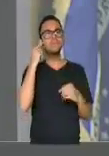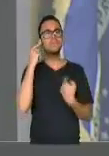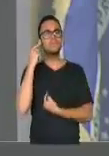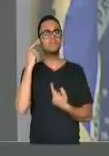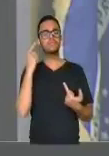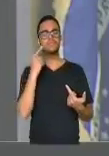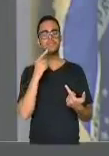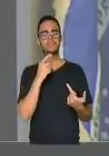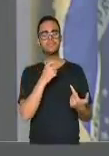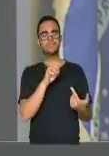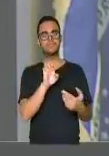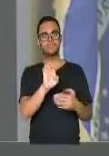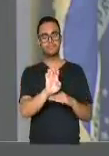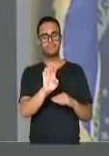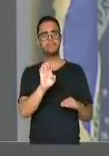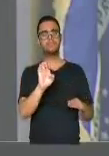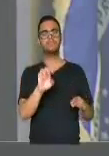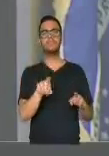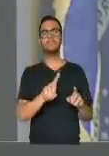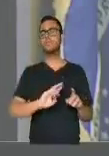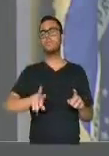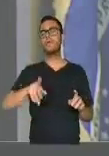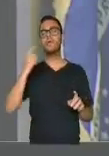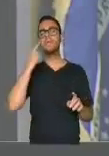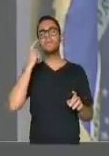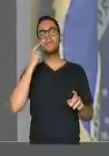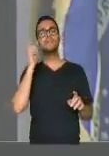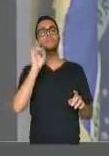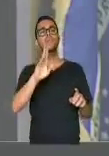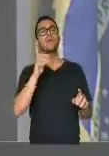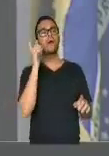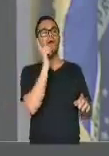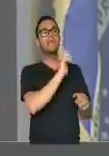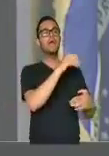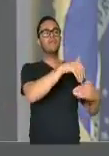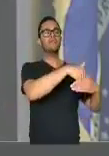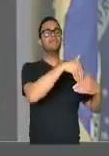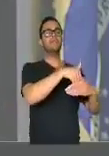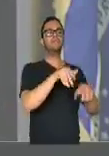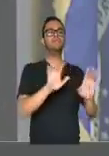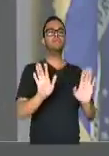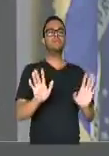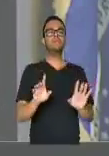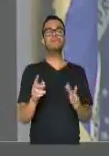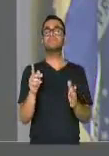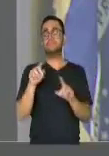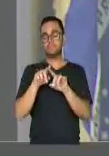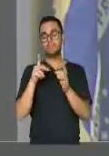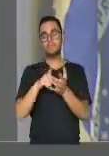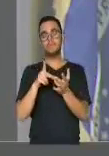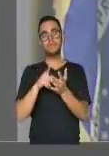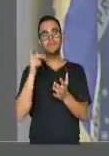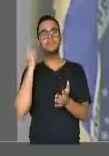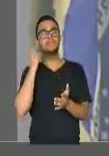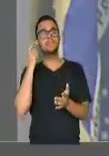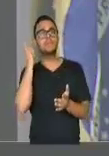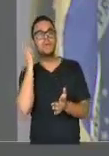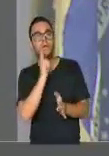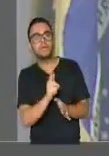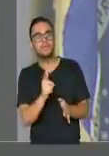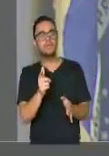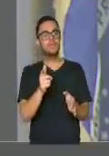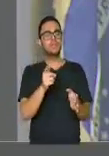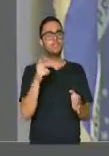Estado, que não só pensem em ganhar as eleições, mas que pensam em fazer jus